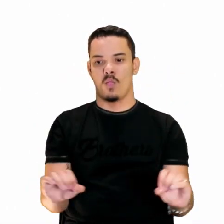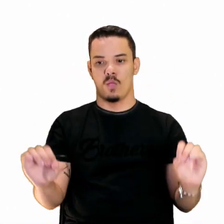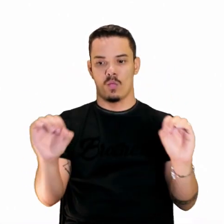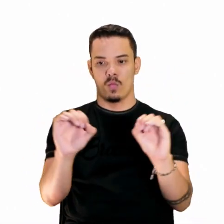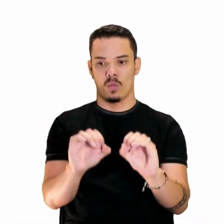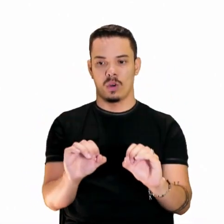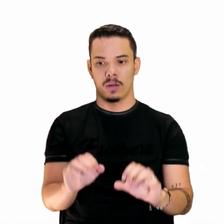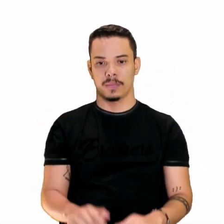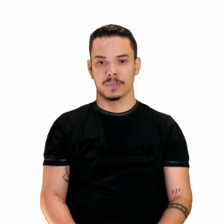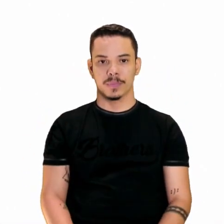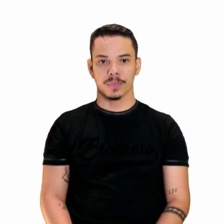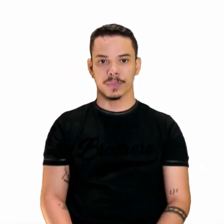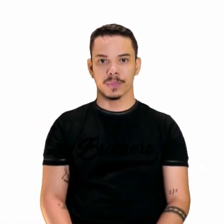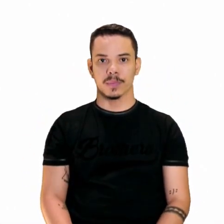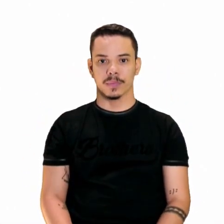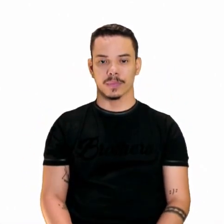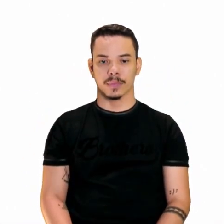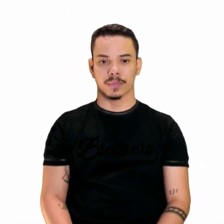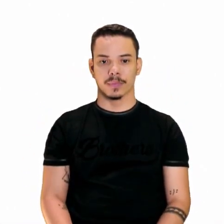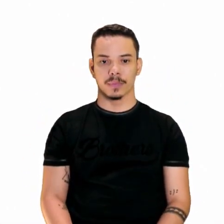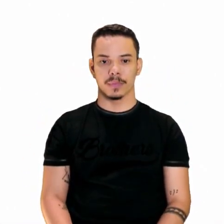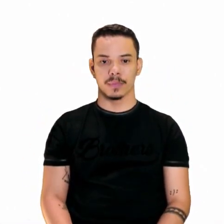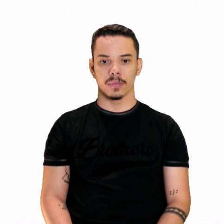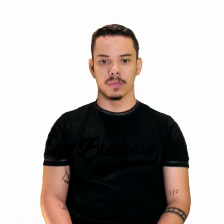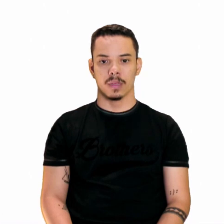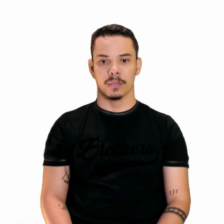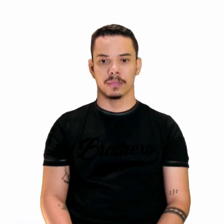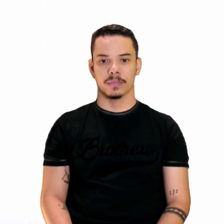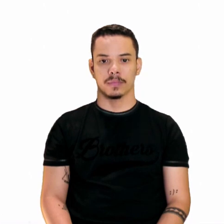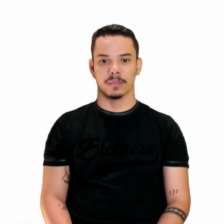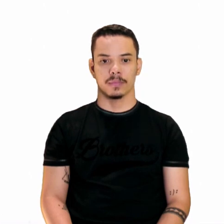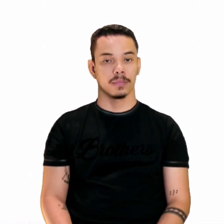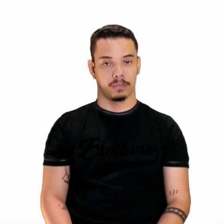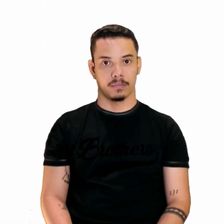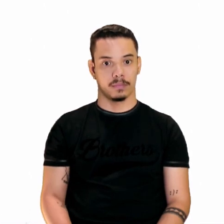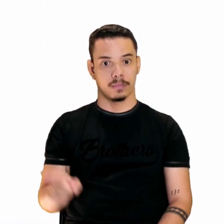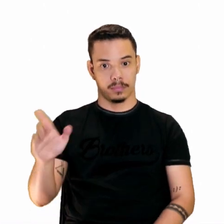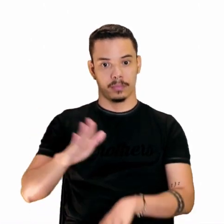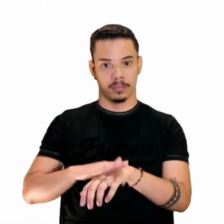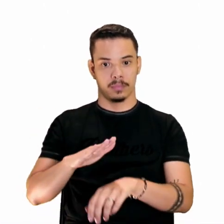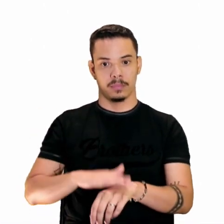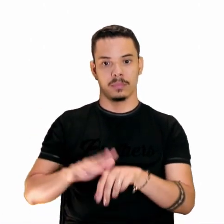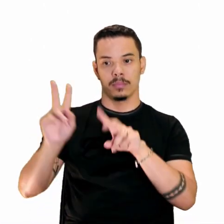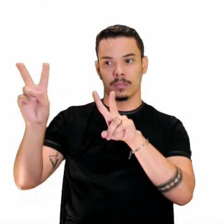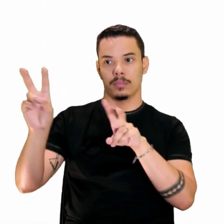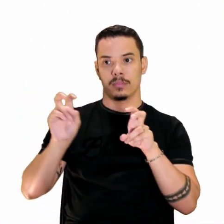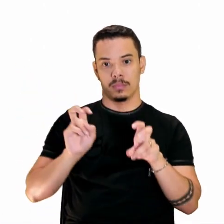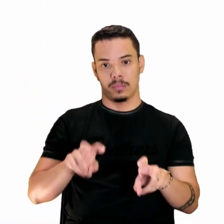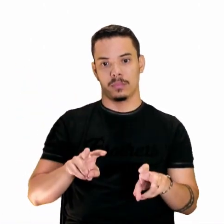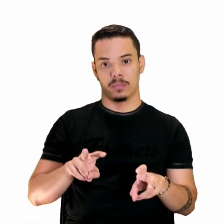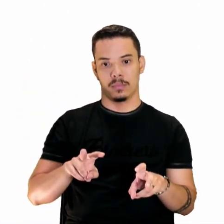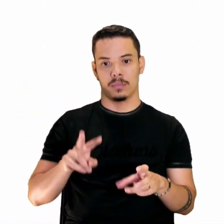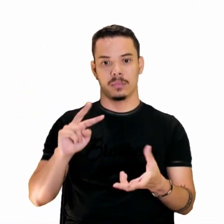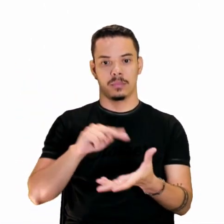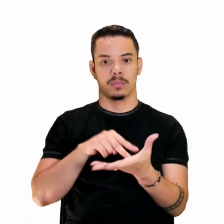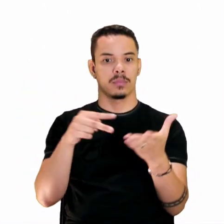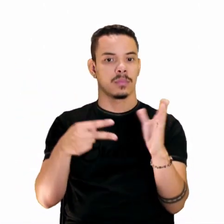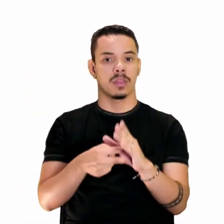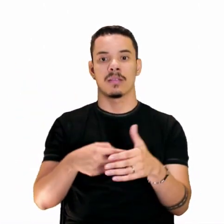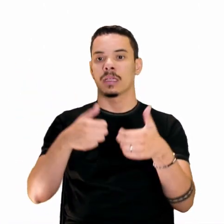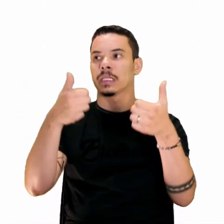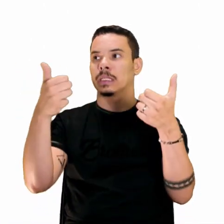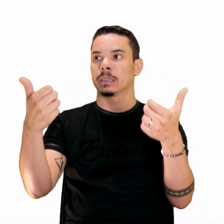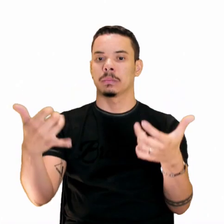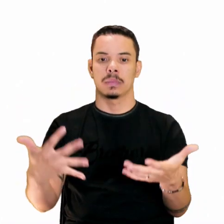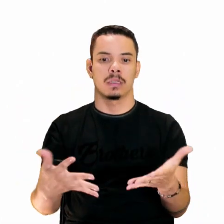certo? Olha aí, ó. Tá? E aí, então, paráfrase é explicar, né? É